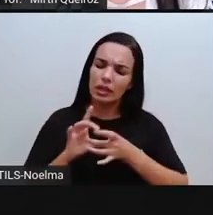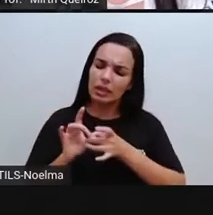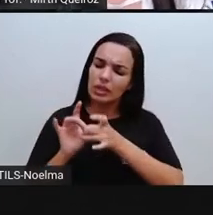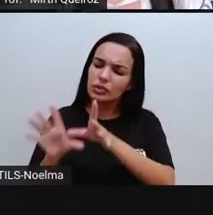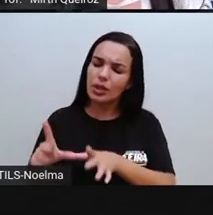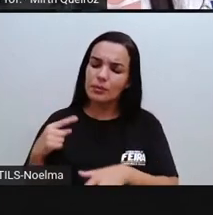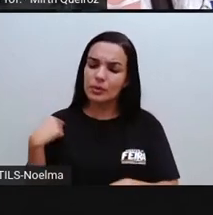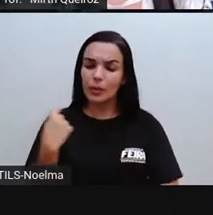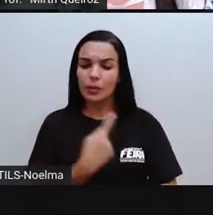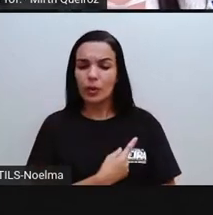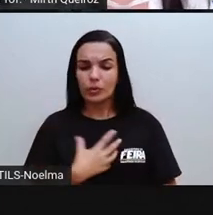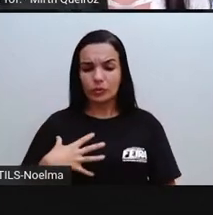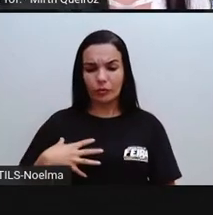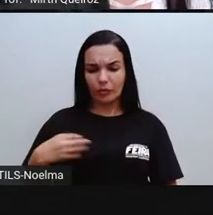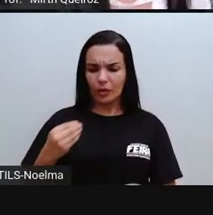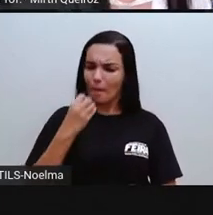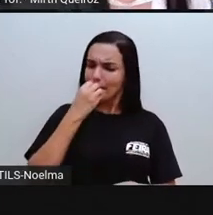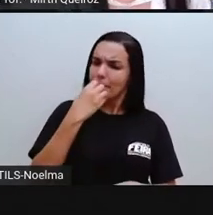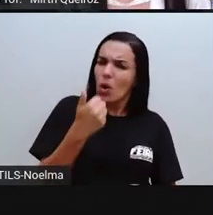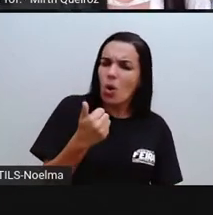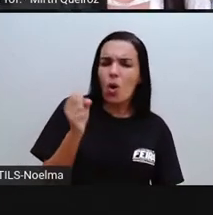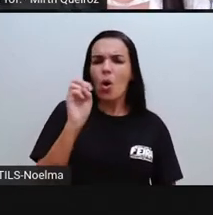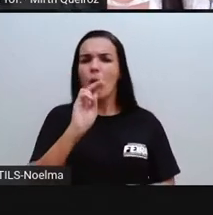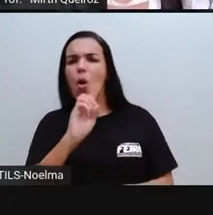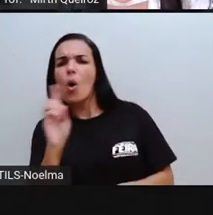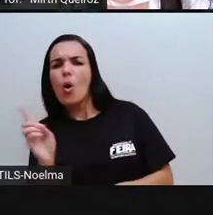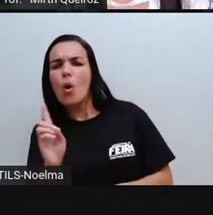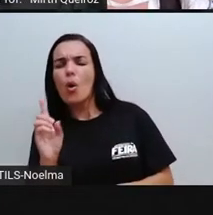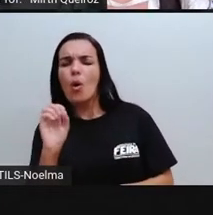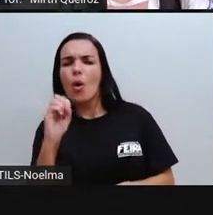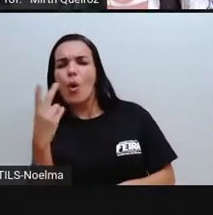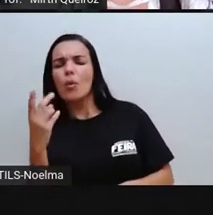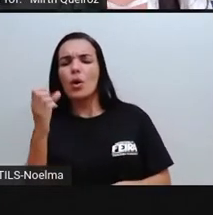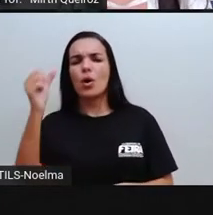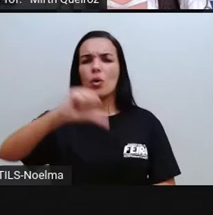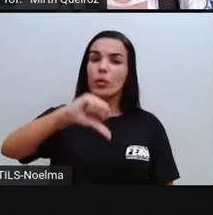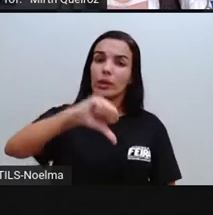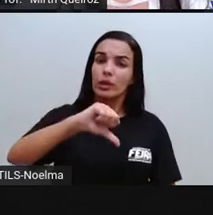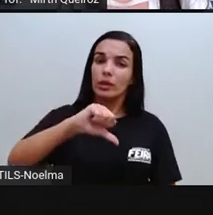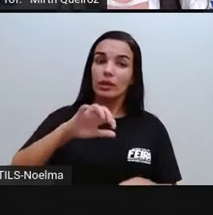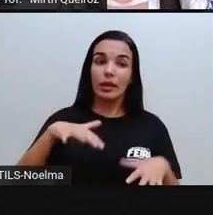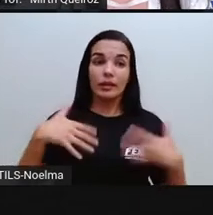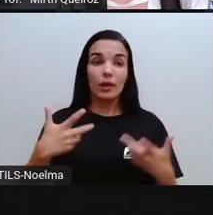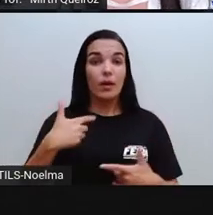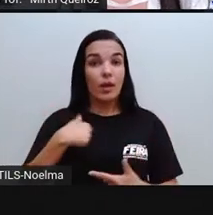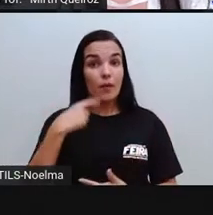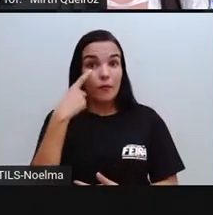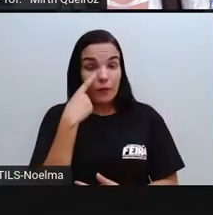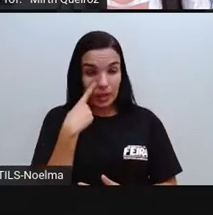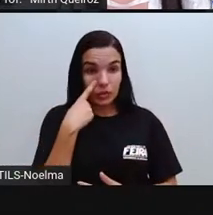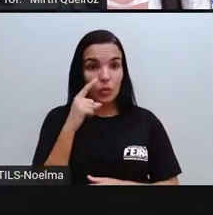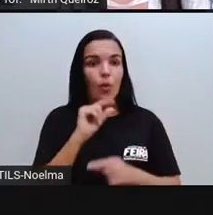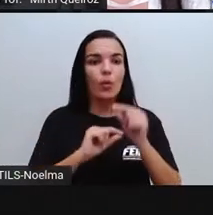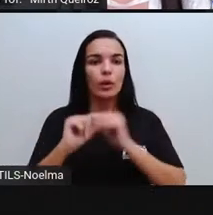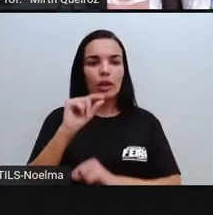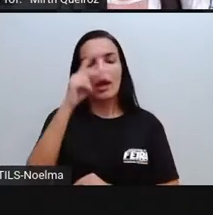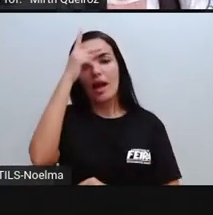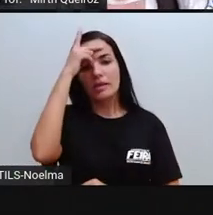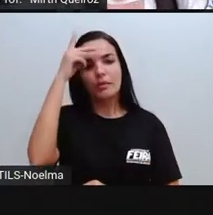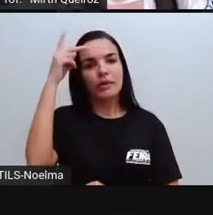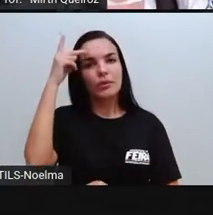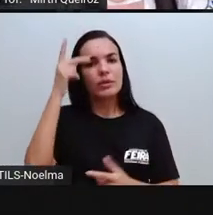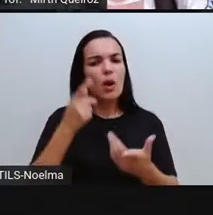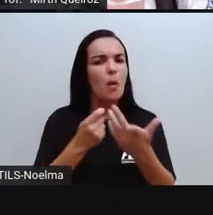de bom ou de ruim? Porque o que eu vejo as pessoas fazendo é consumindo de forma